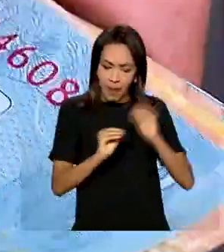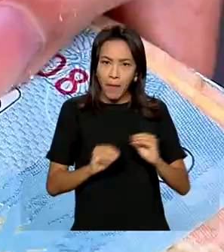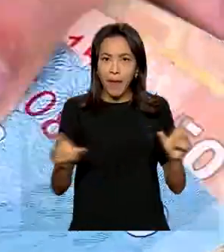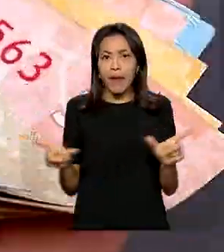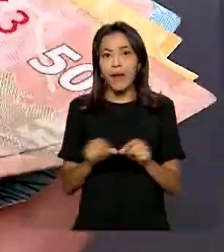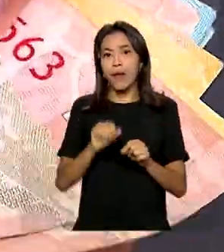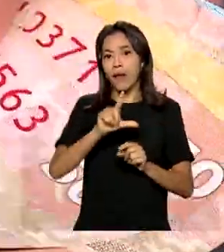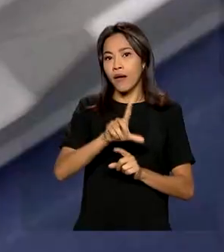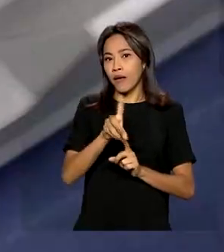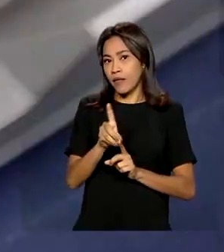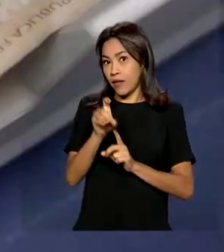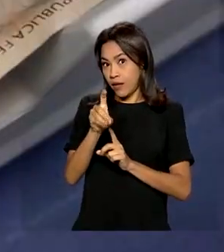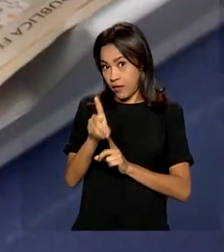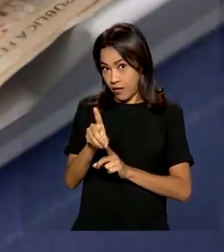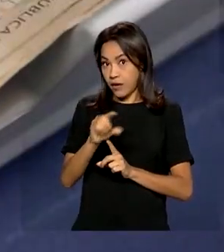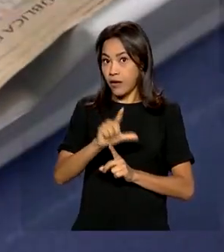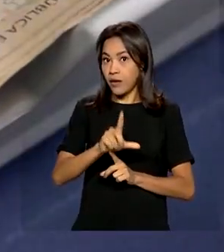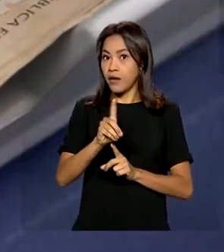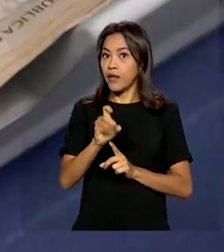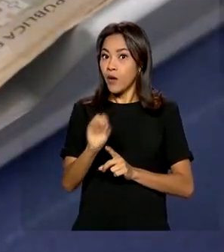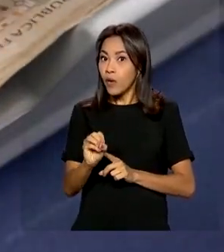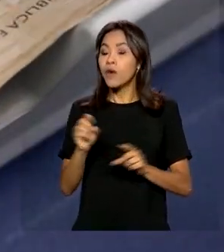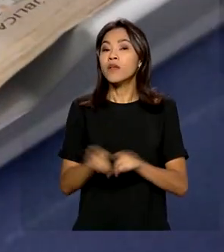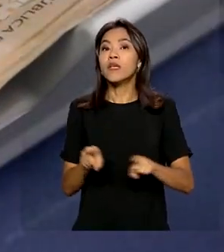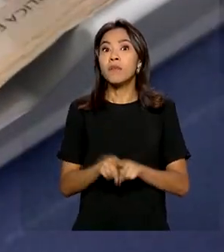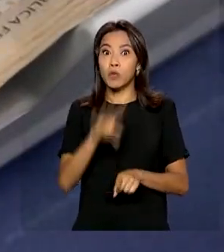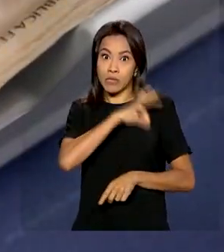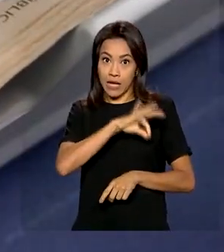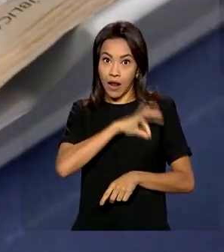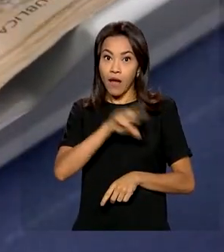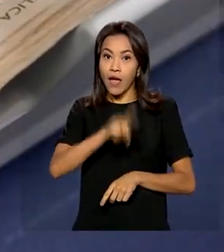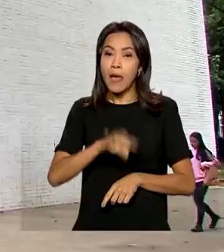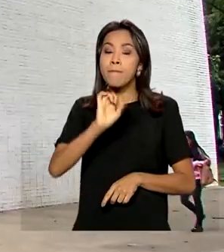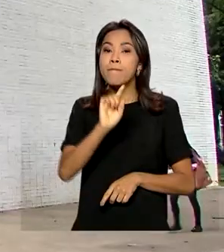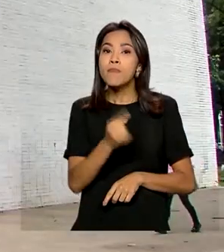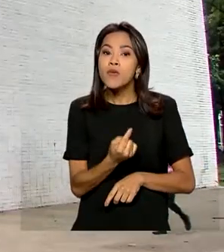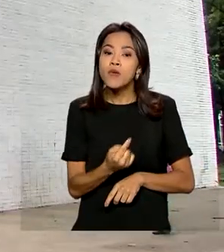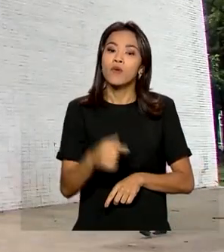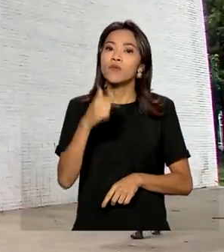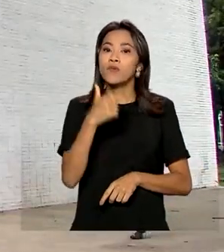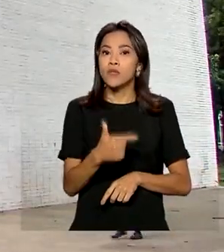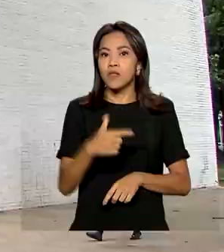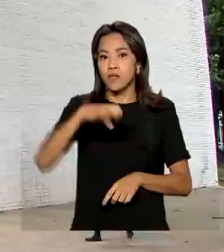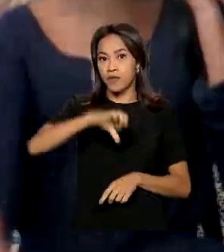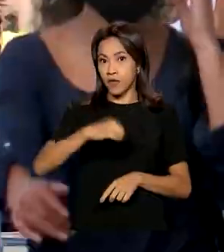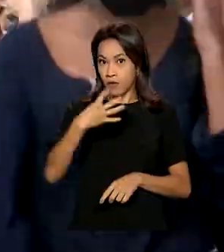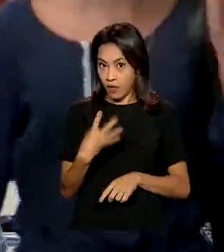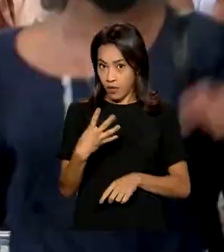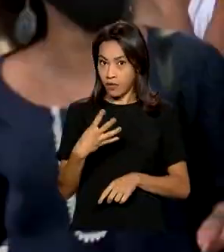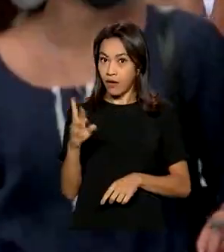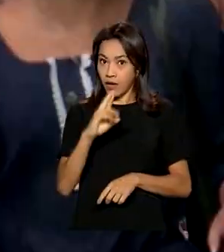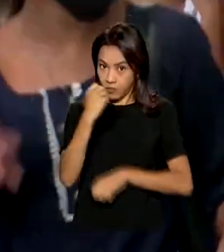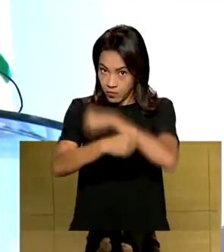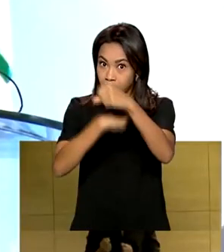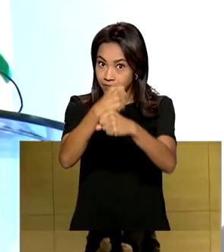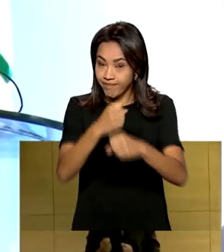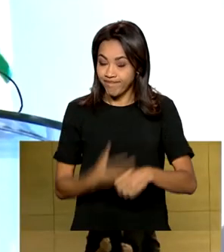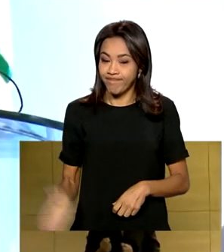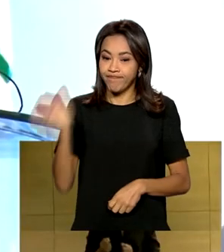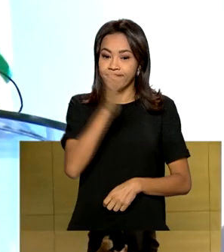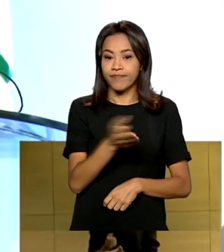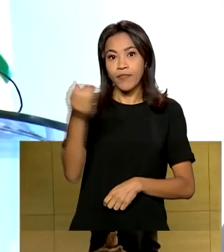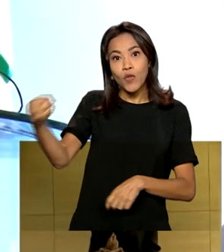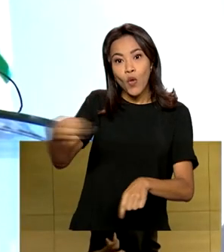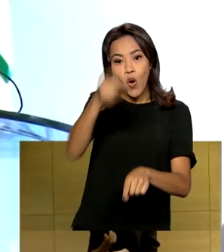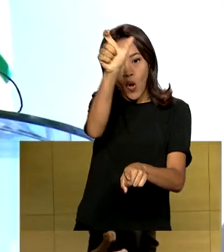Salário mínimo proposto para 2023 é de R$ 1.294. Novos presidentes da